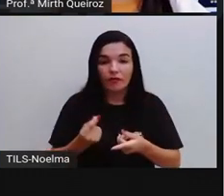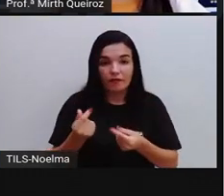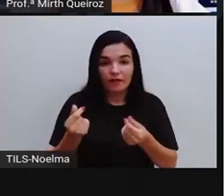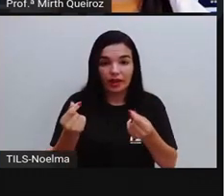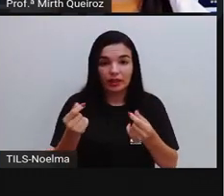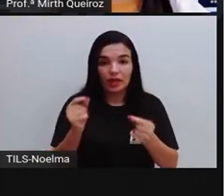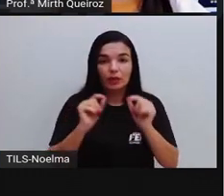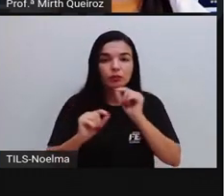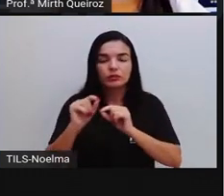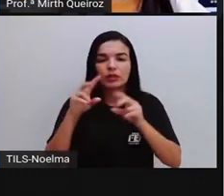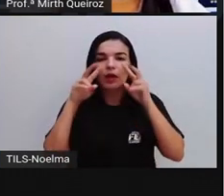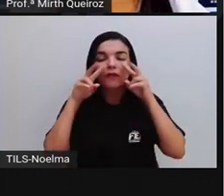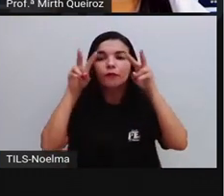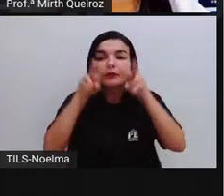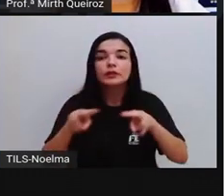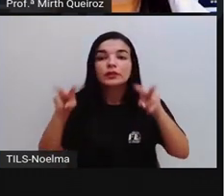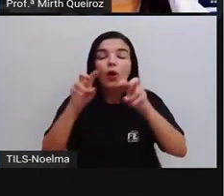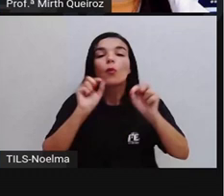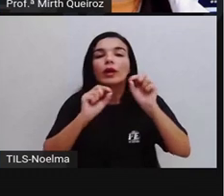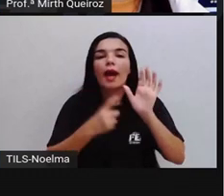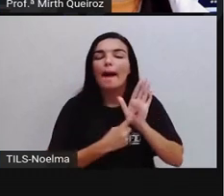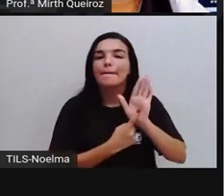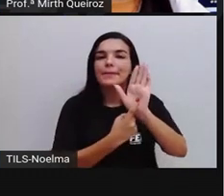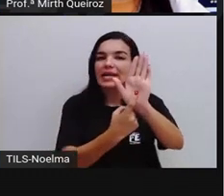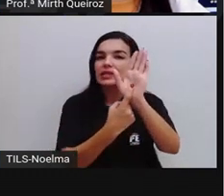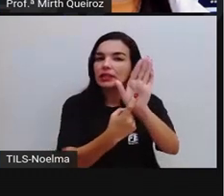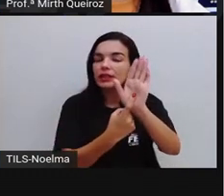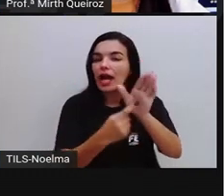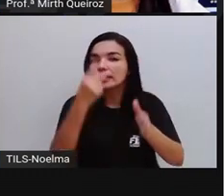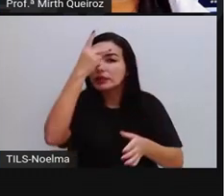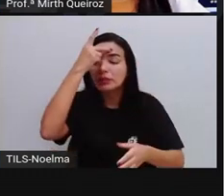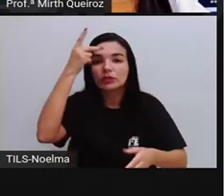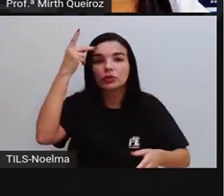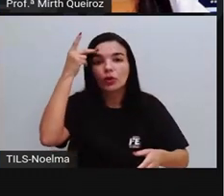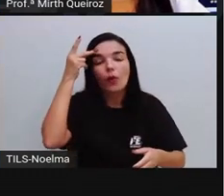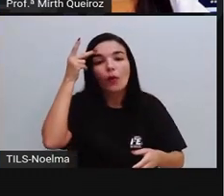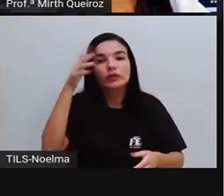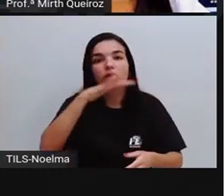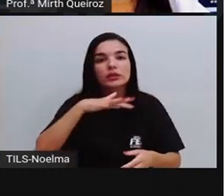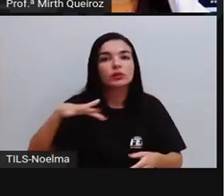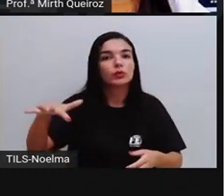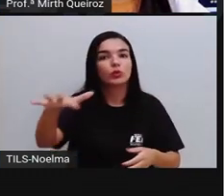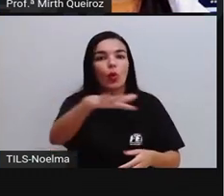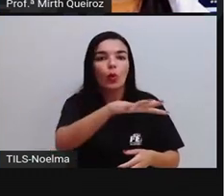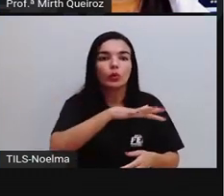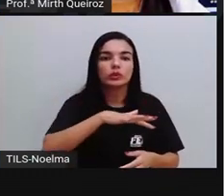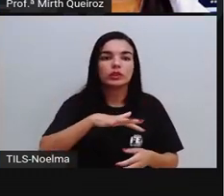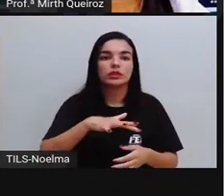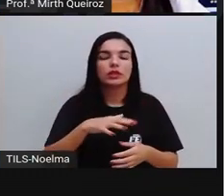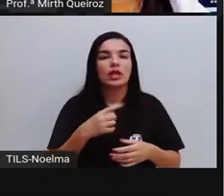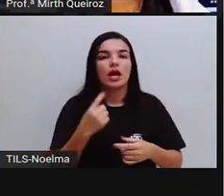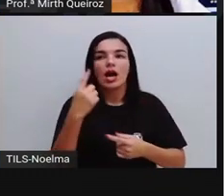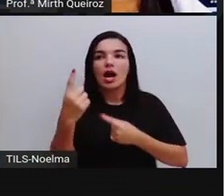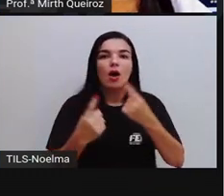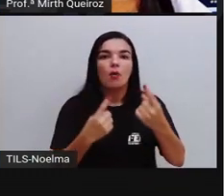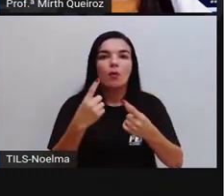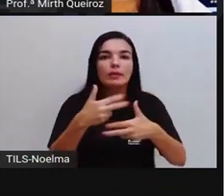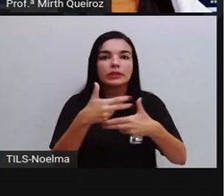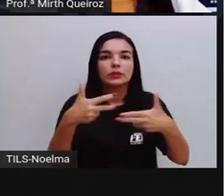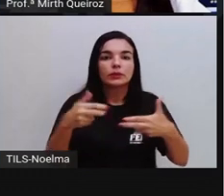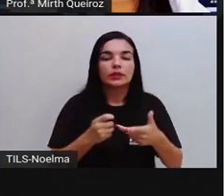apresentar ao público, ao grande público, determinado produto,